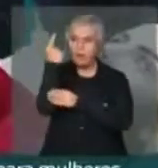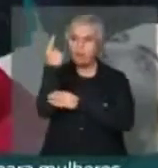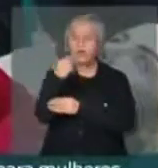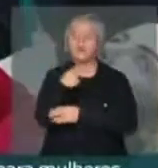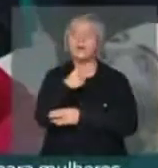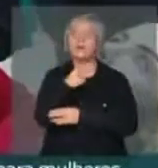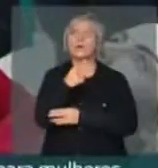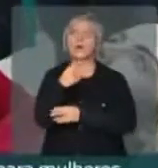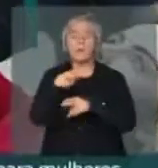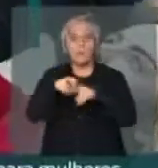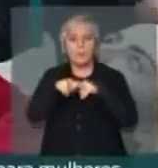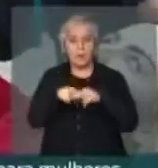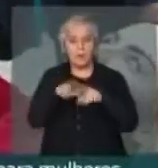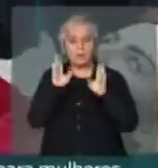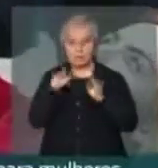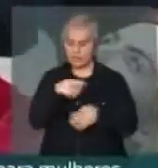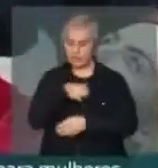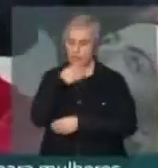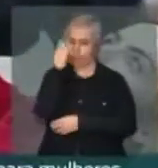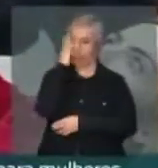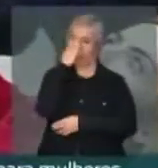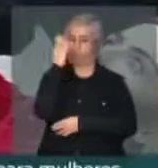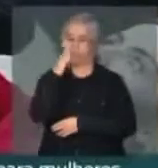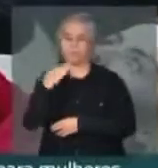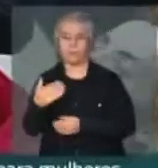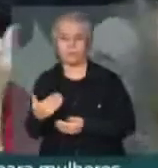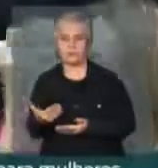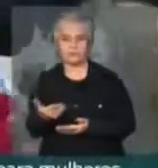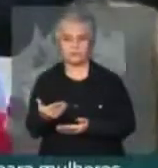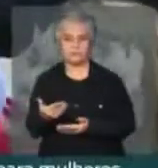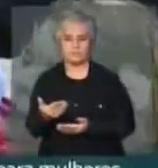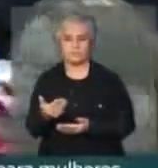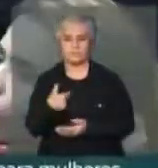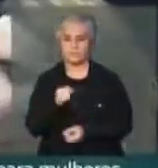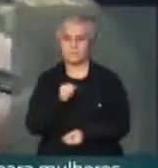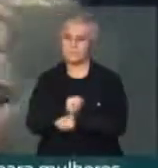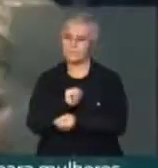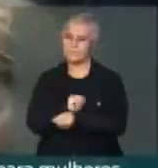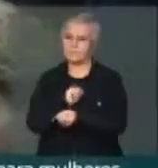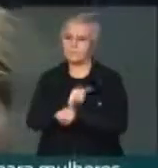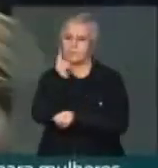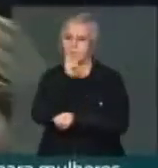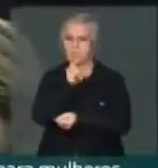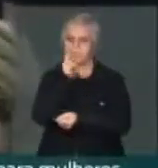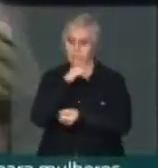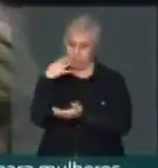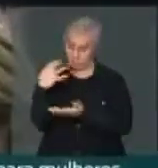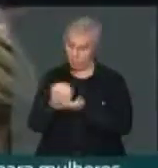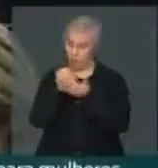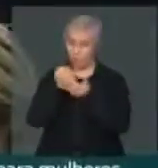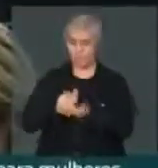situação já de pré-morte E eu espero que seja salvo